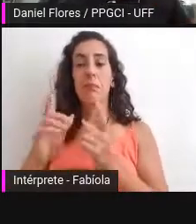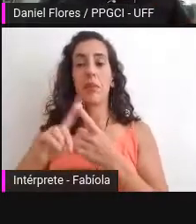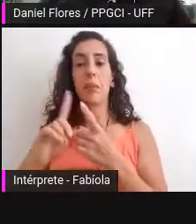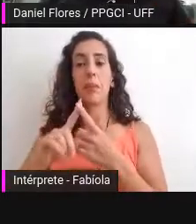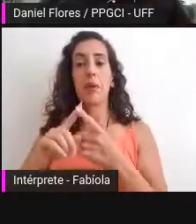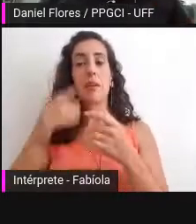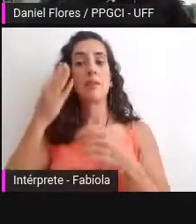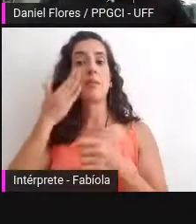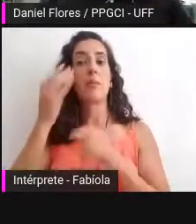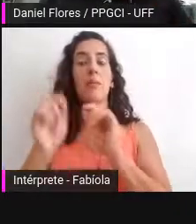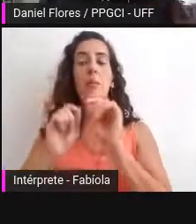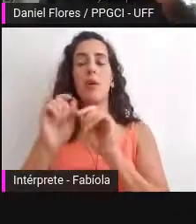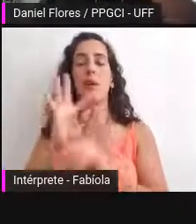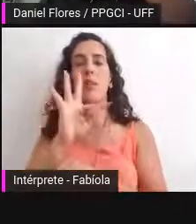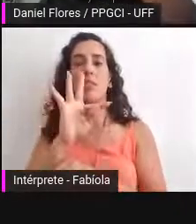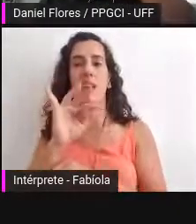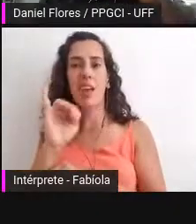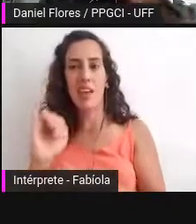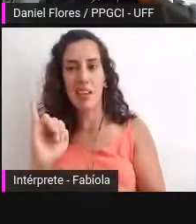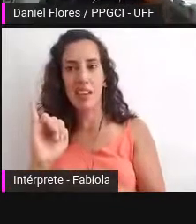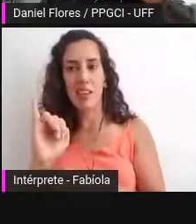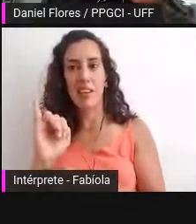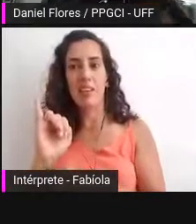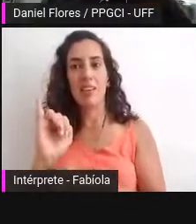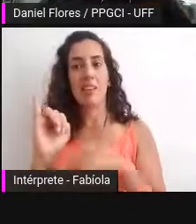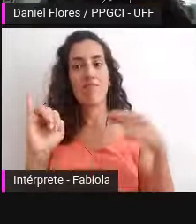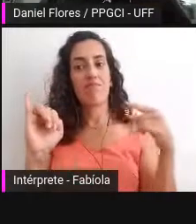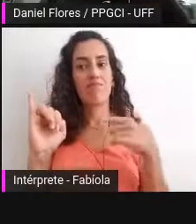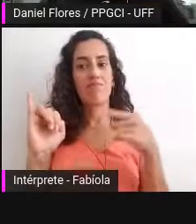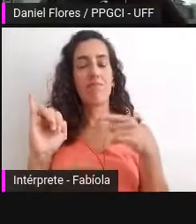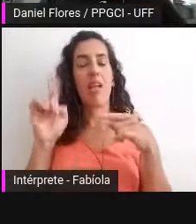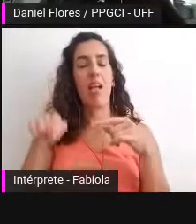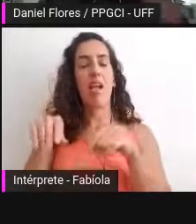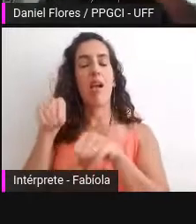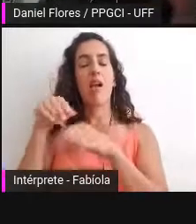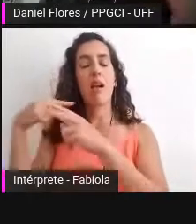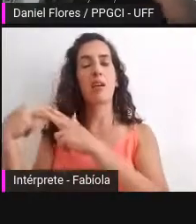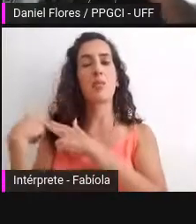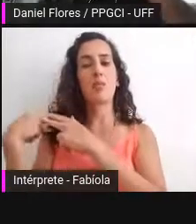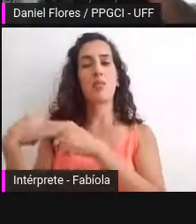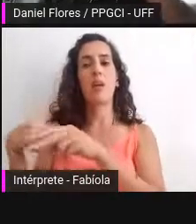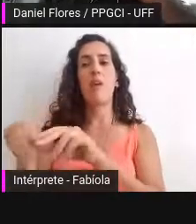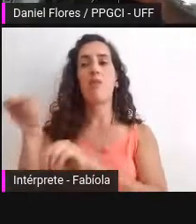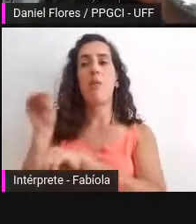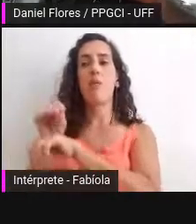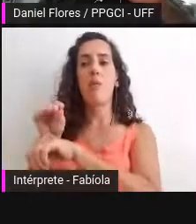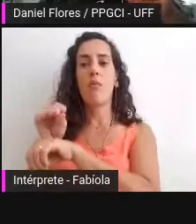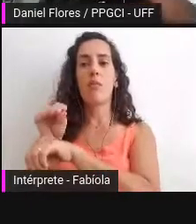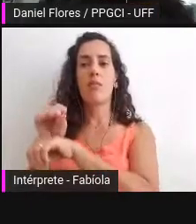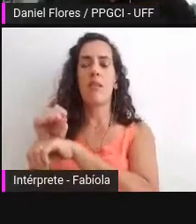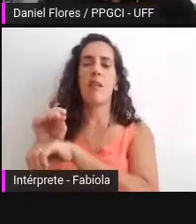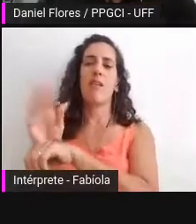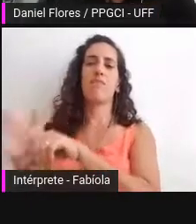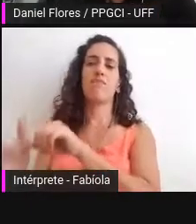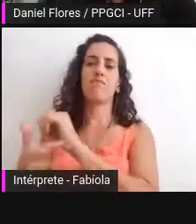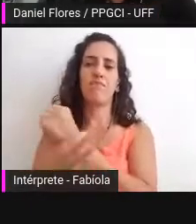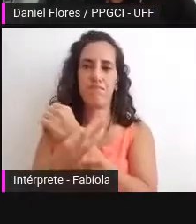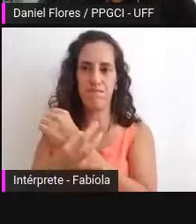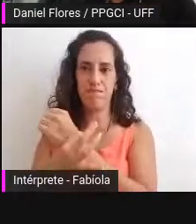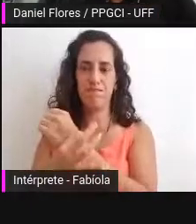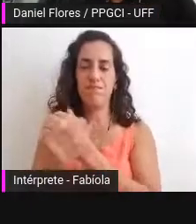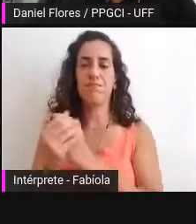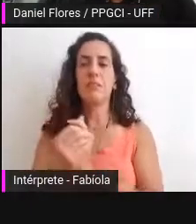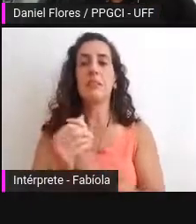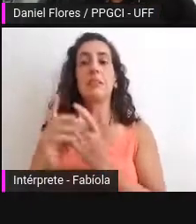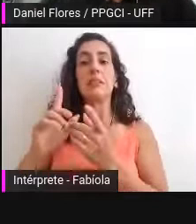TI é administradora da área da de preservação tenho que considerar a